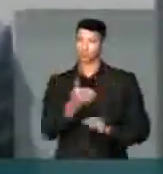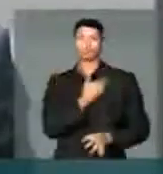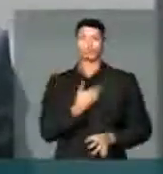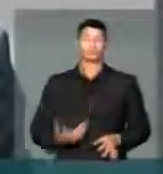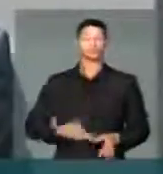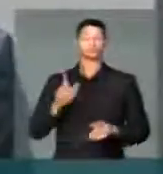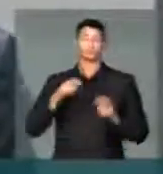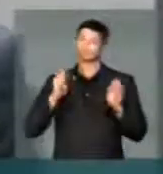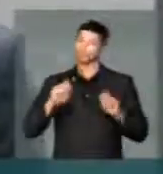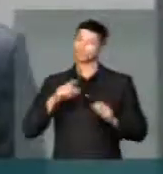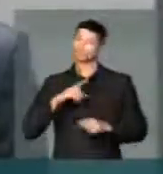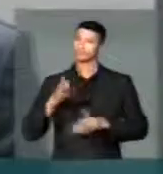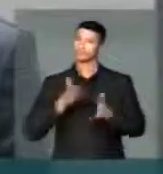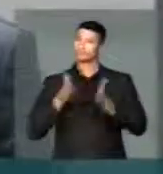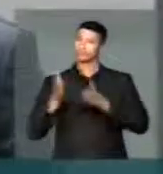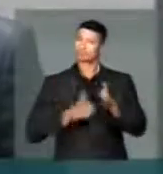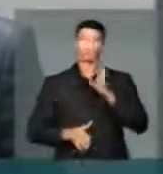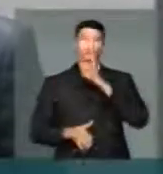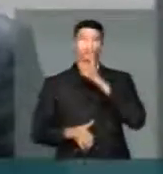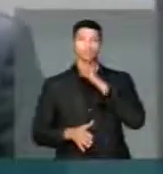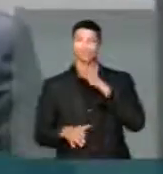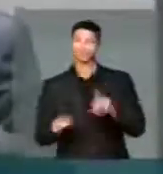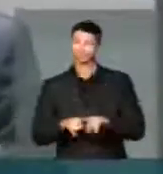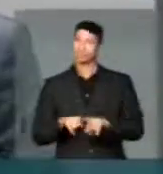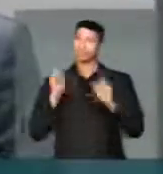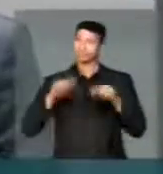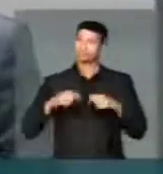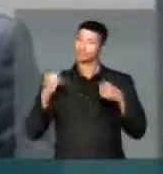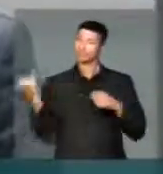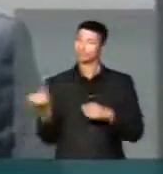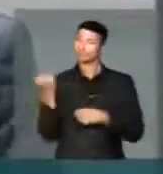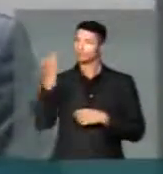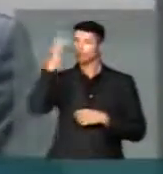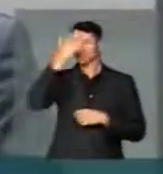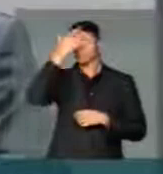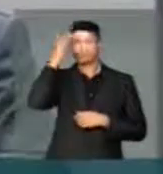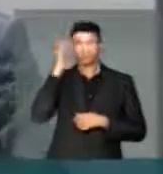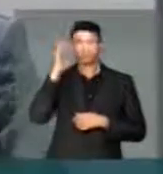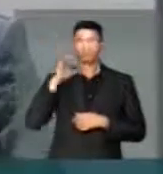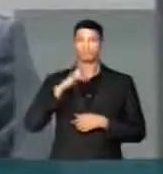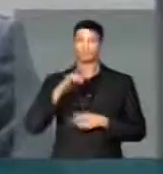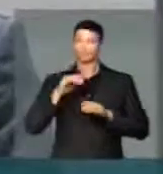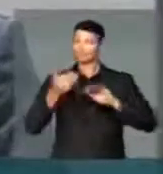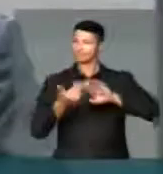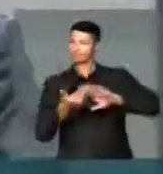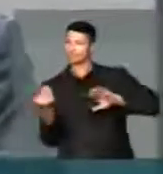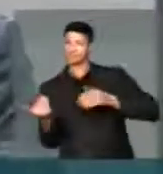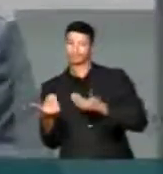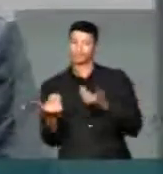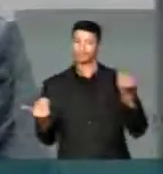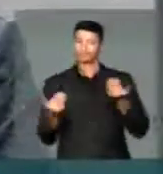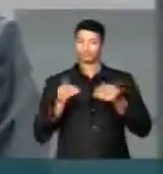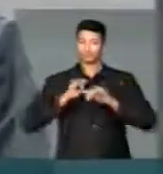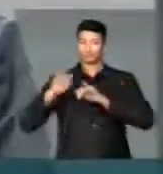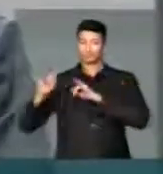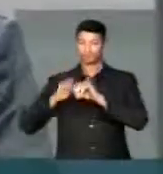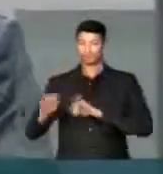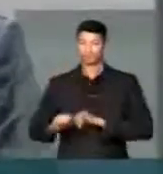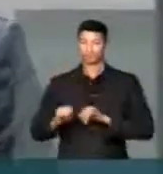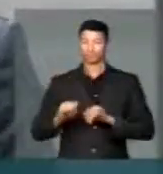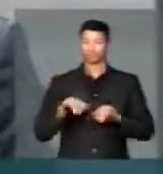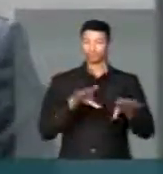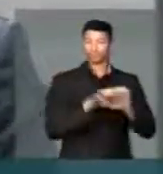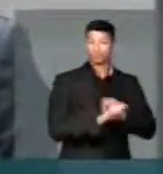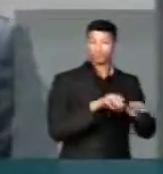é preciso ter acesso aos dados e conhecimento e é importante que as pessoas distinguam informação de